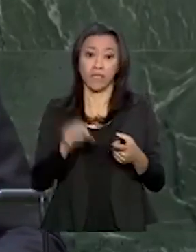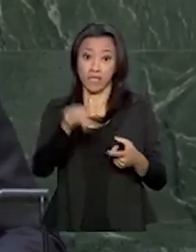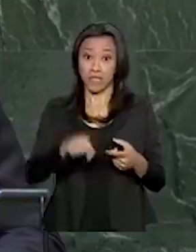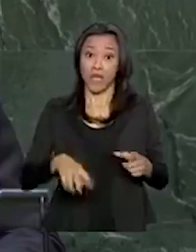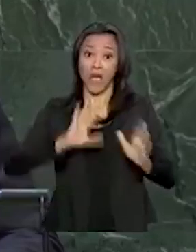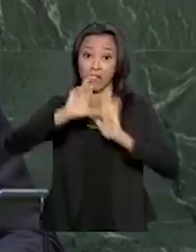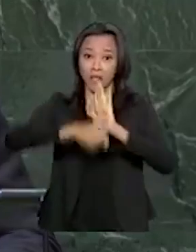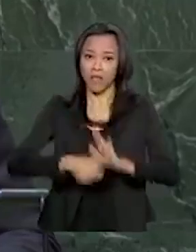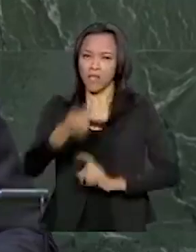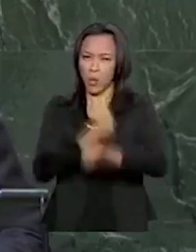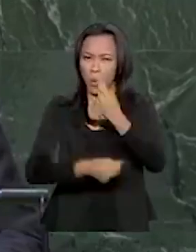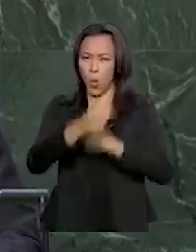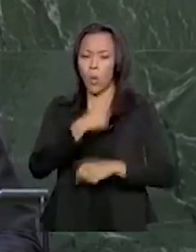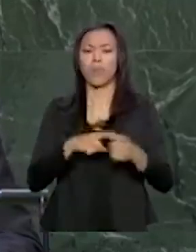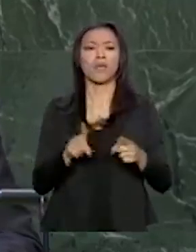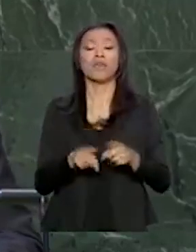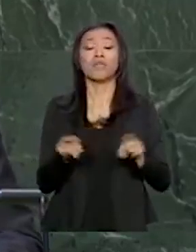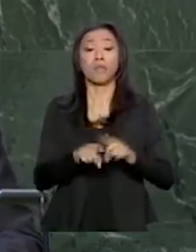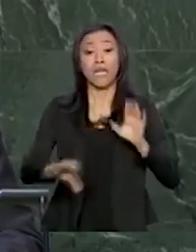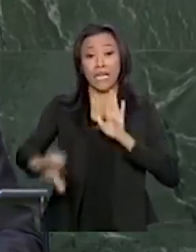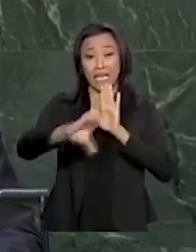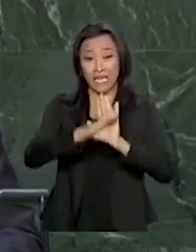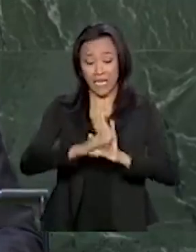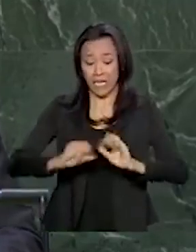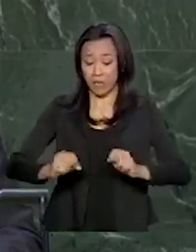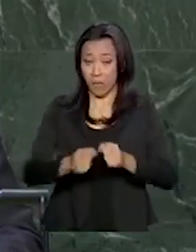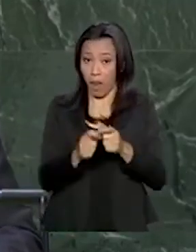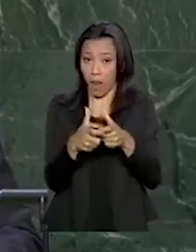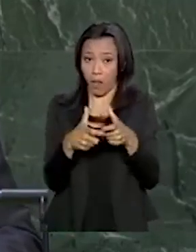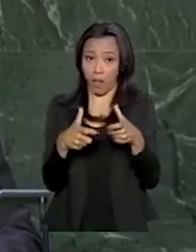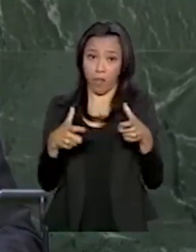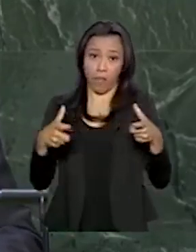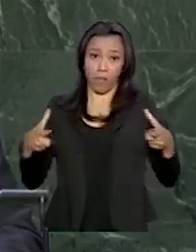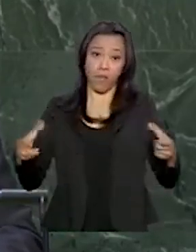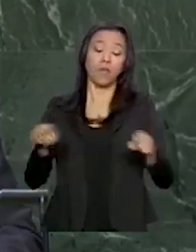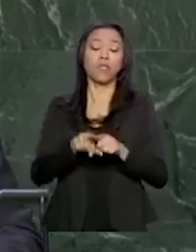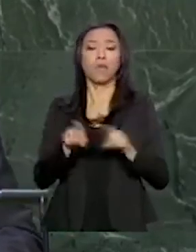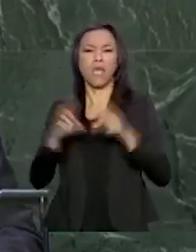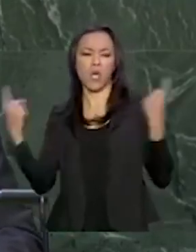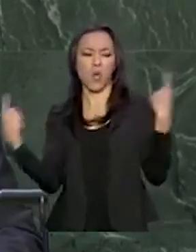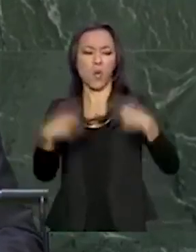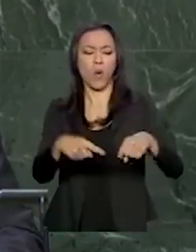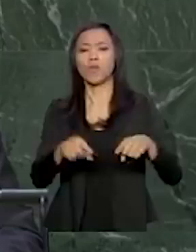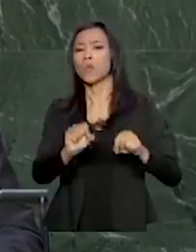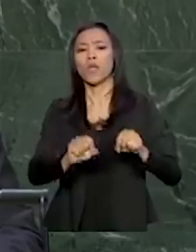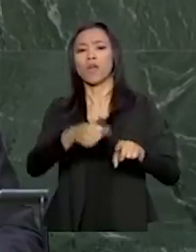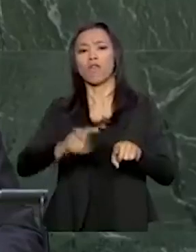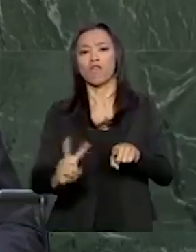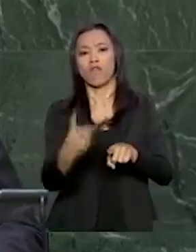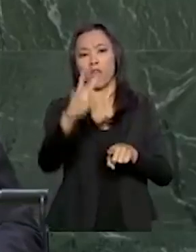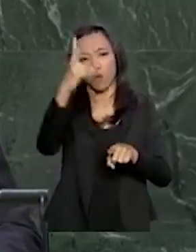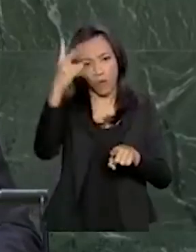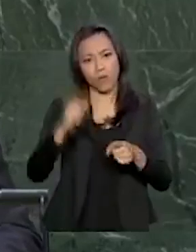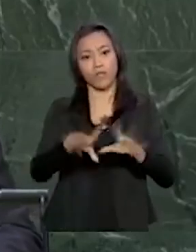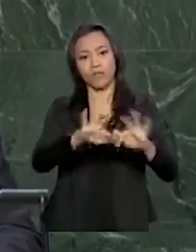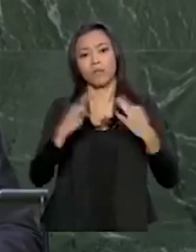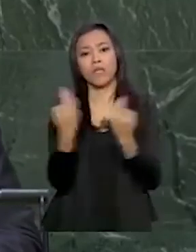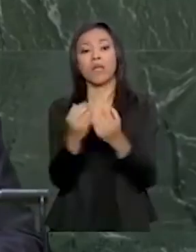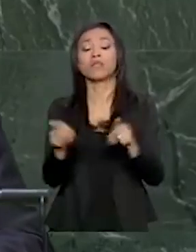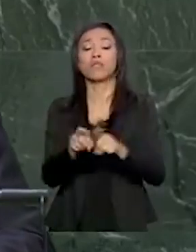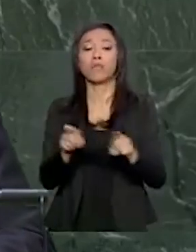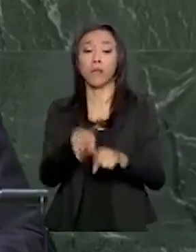taxas de criminalidade e de ataques ininterruptos aos valores familiares e religiosos, que